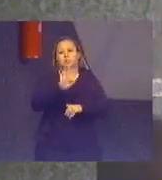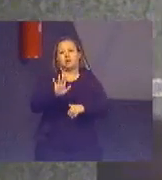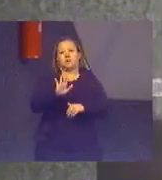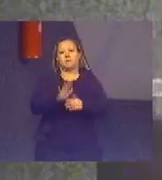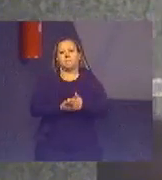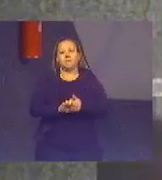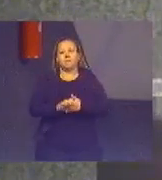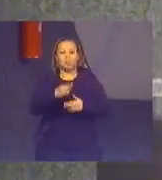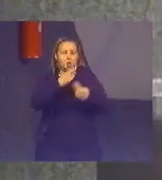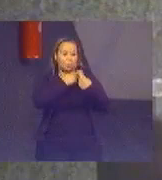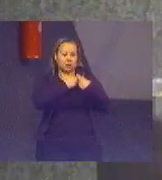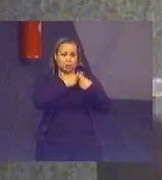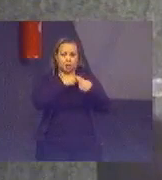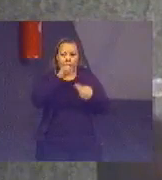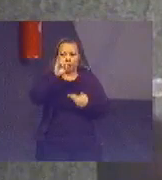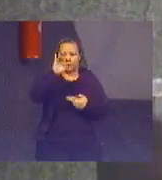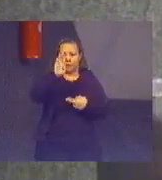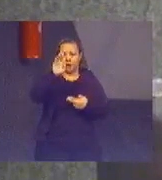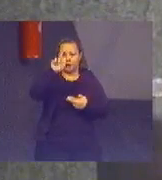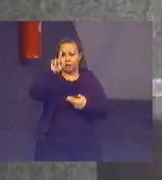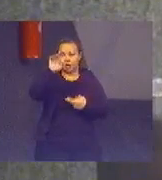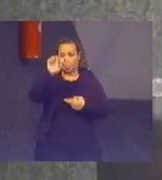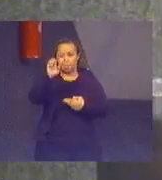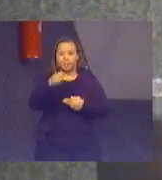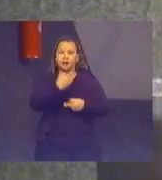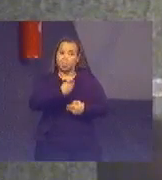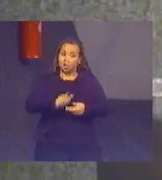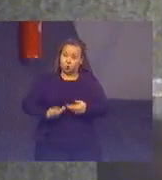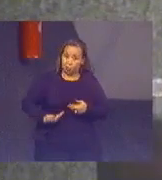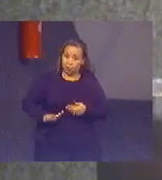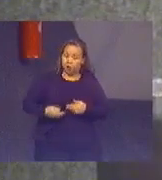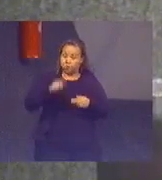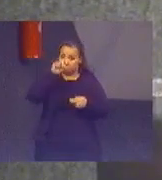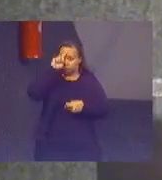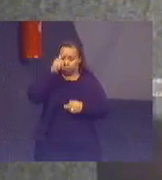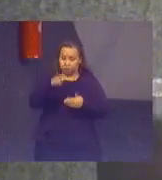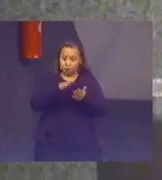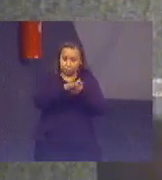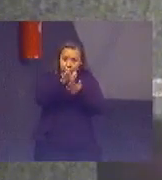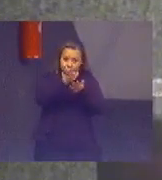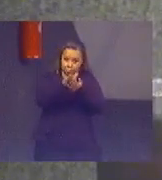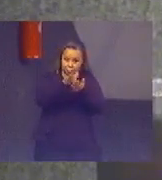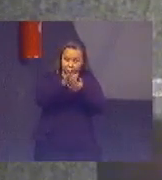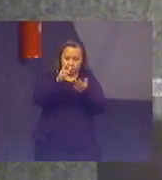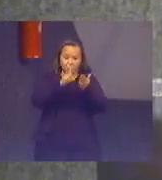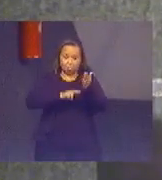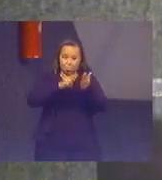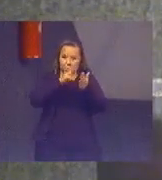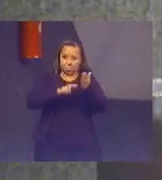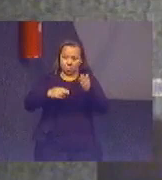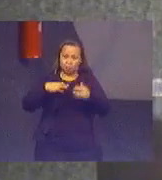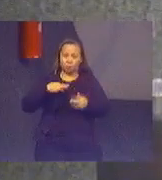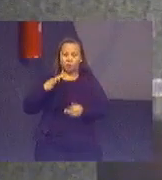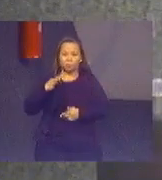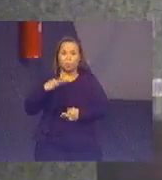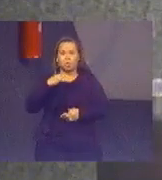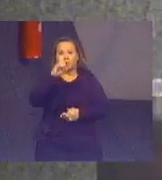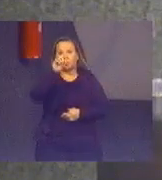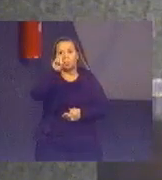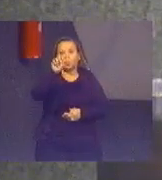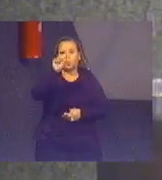e o governo brasileiro emitiu o primeiro relatório voluntário dos ODS no Brasil.